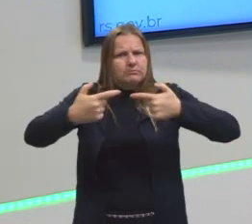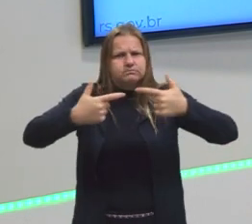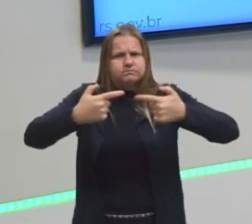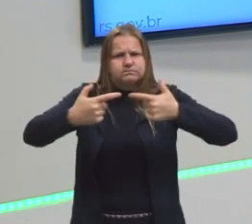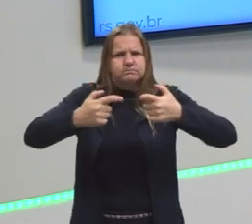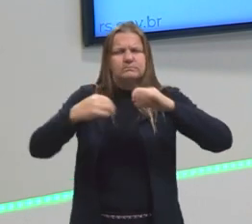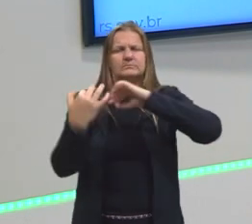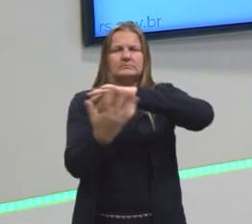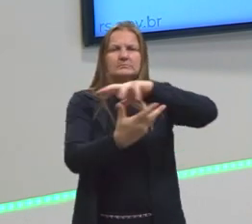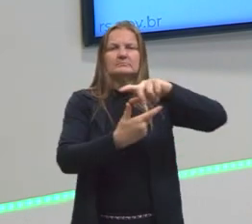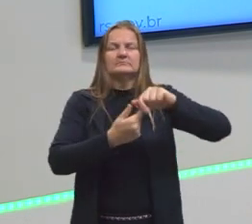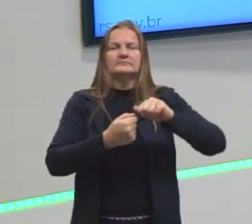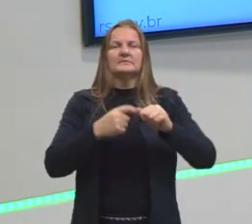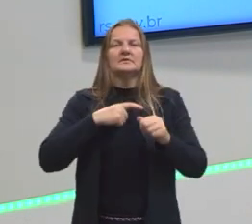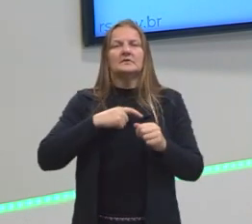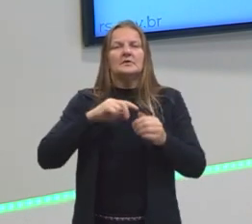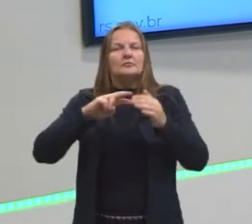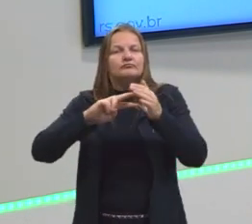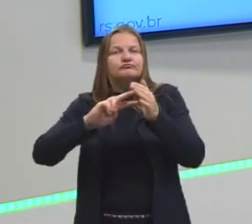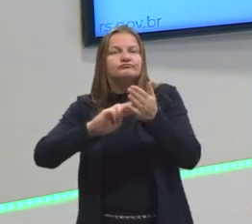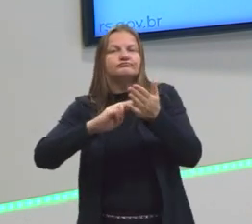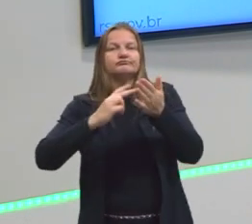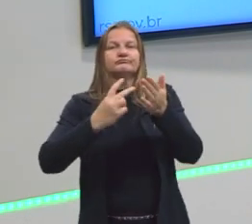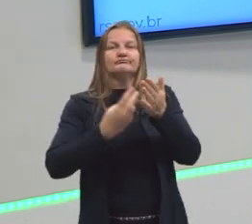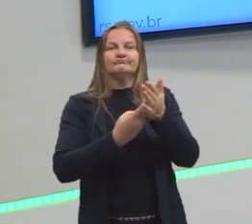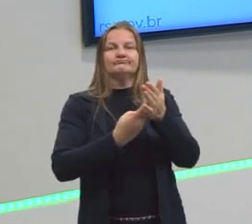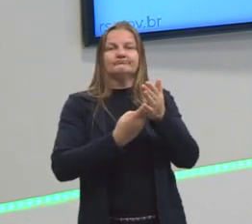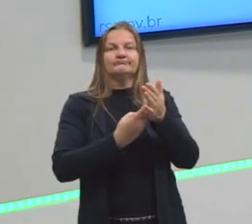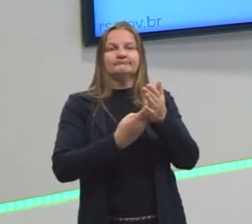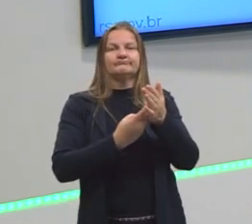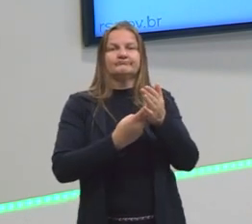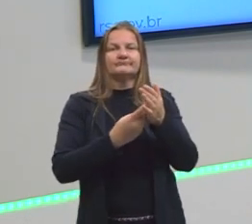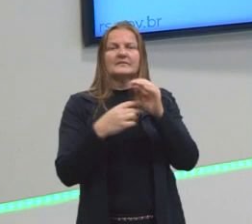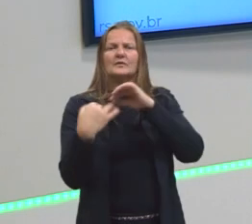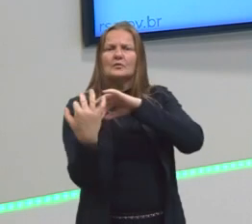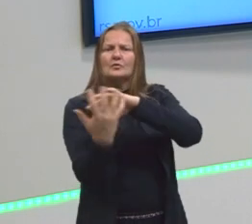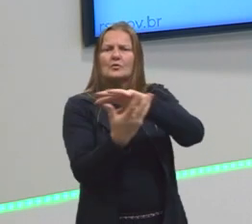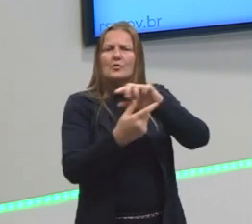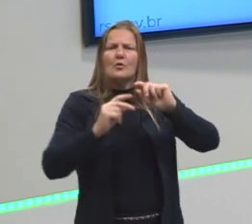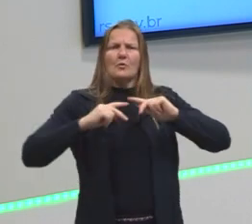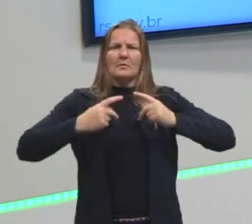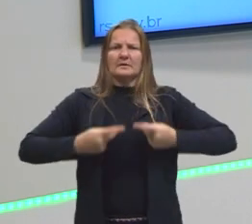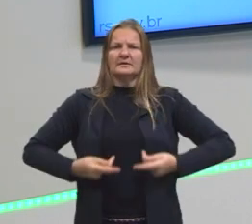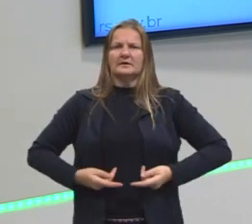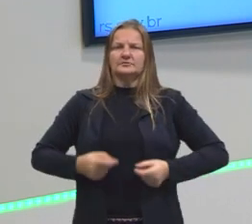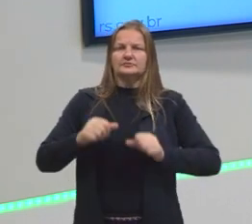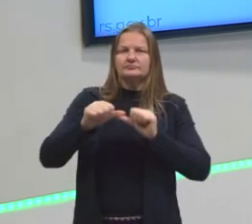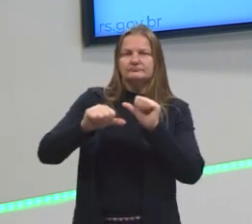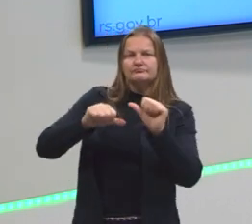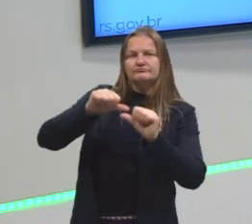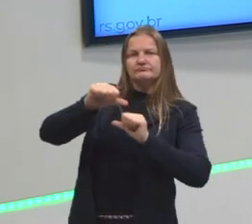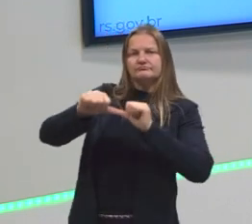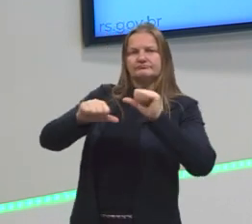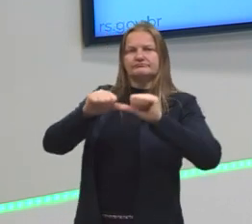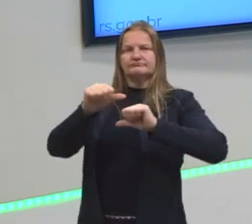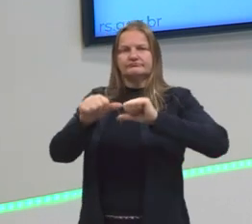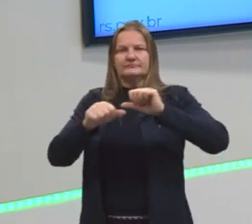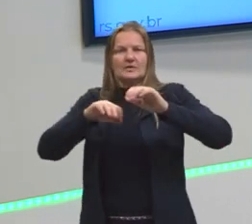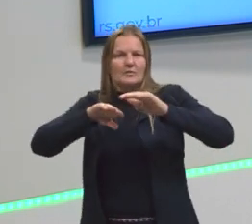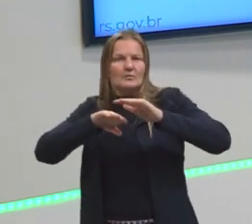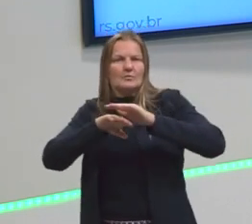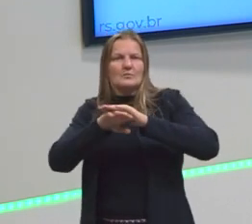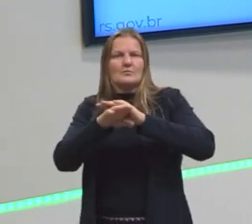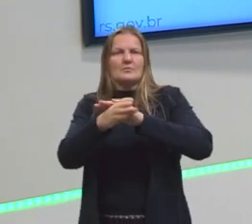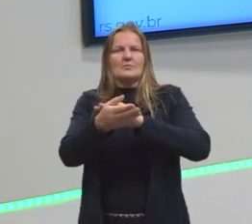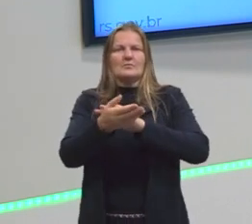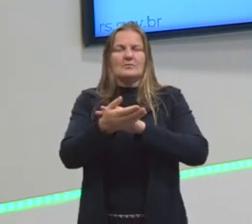rever algumas coisas que a humanidade, nesse rumo, não está ocorrendo civilização. Não é um processo